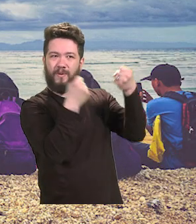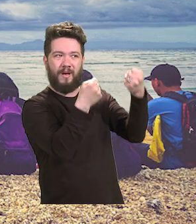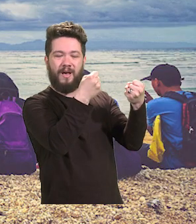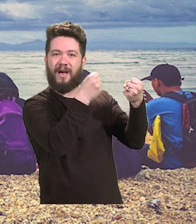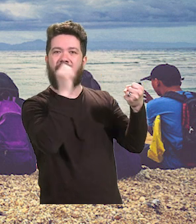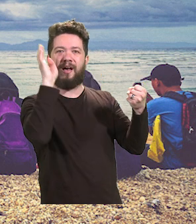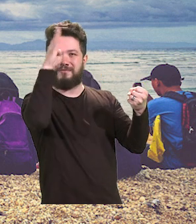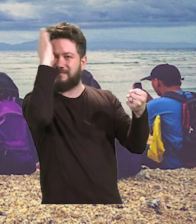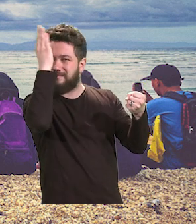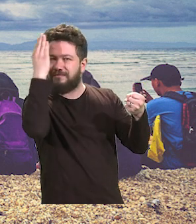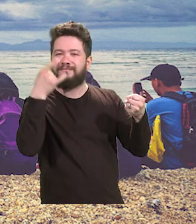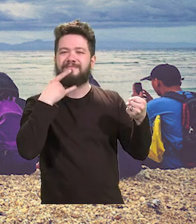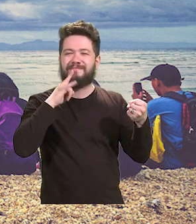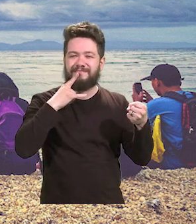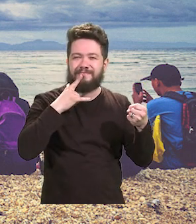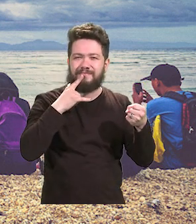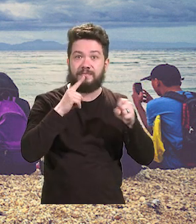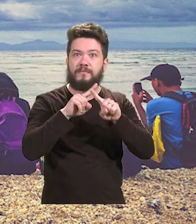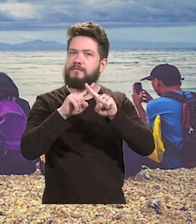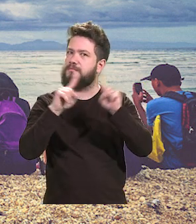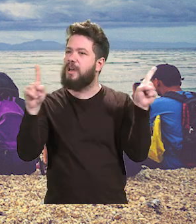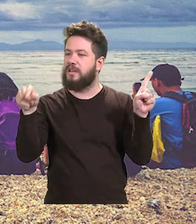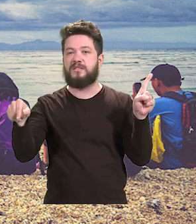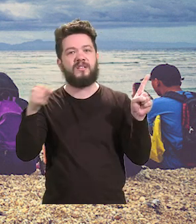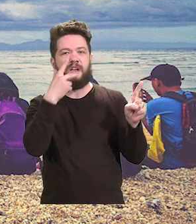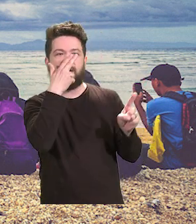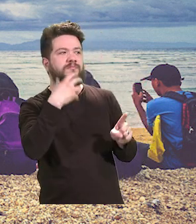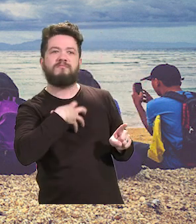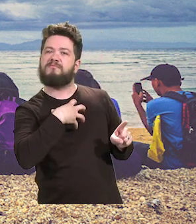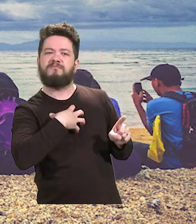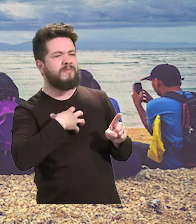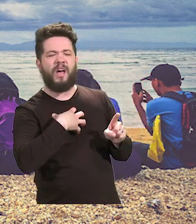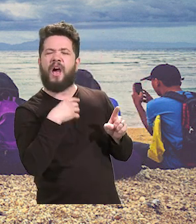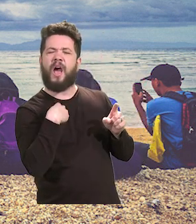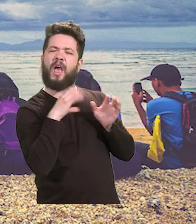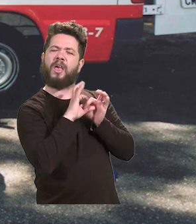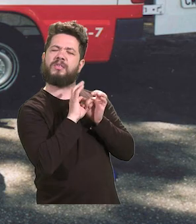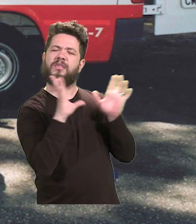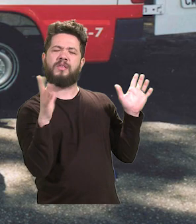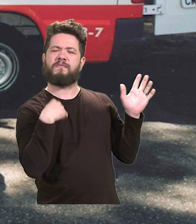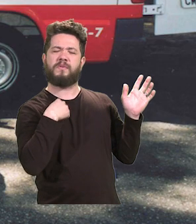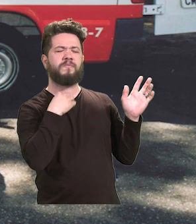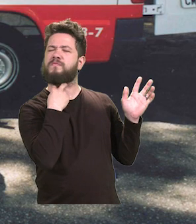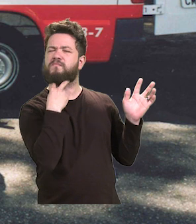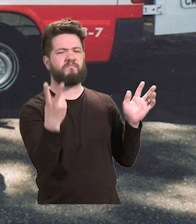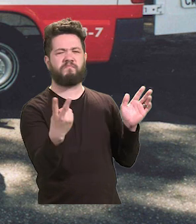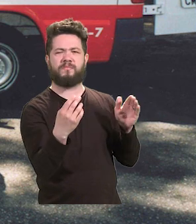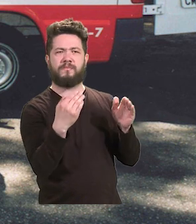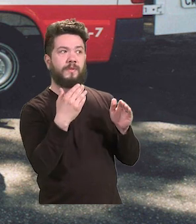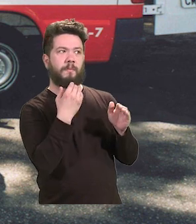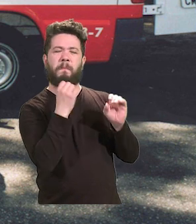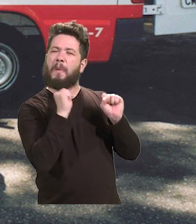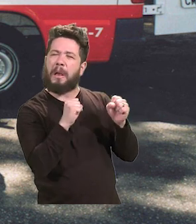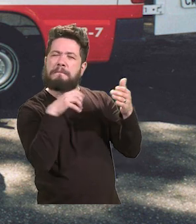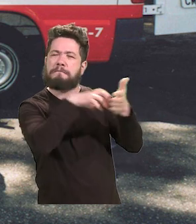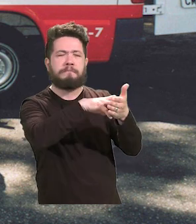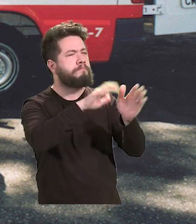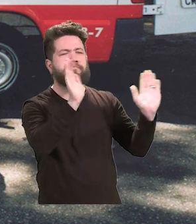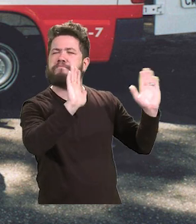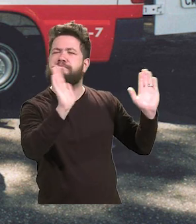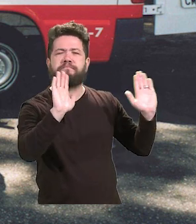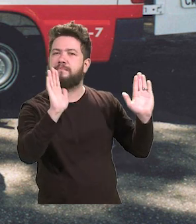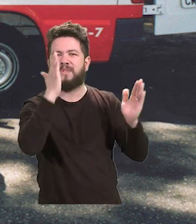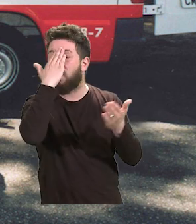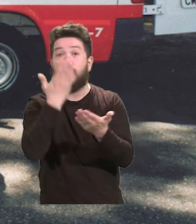mas sempre acham que estão livres de tais fatalidades. Mas não estão. O número de jovens com sequelas e fraturas